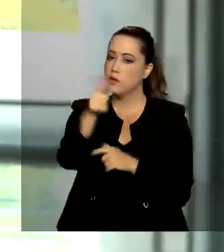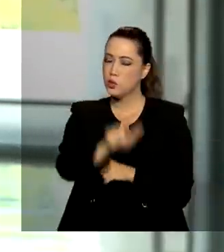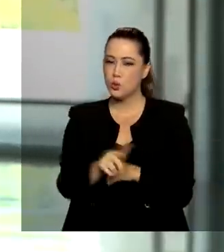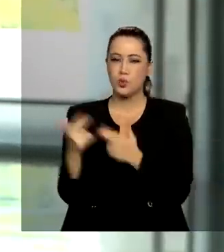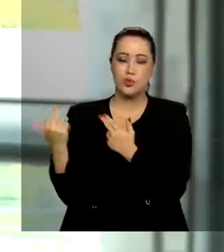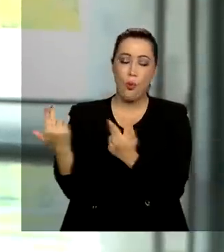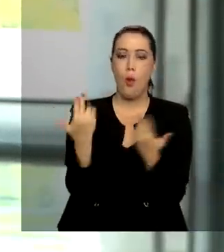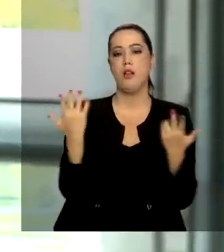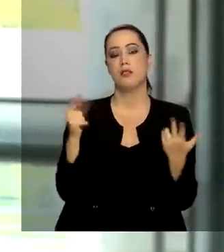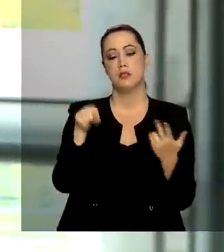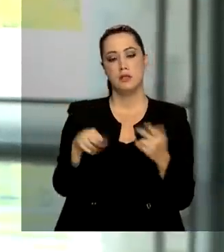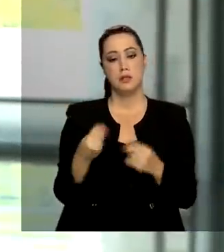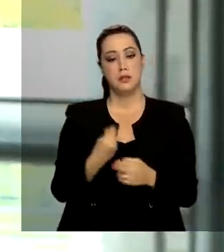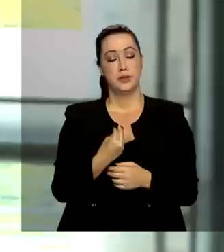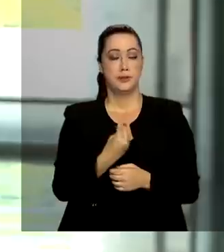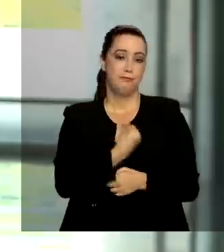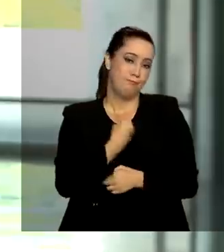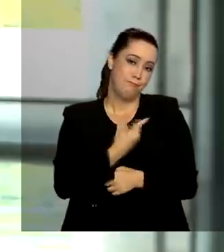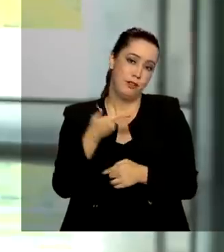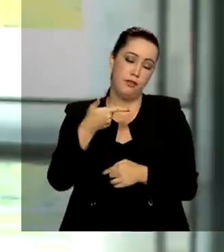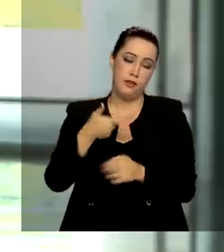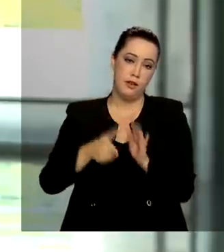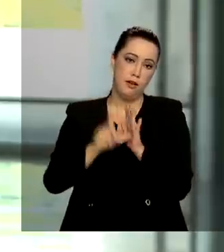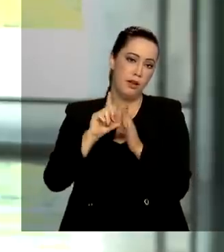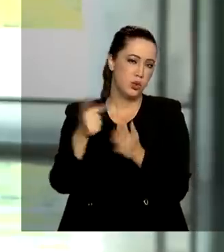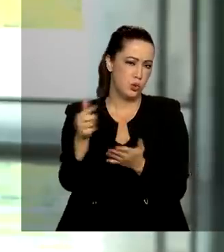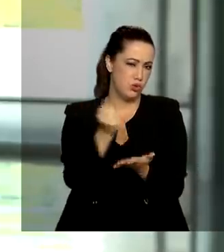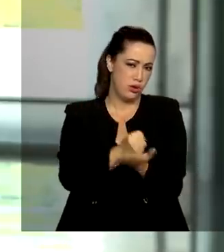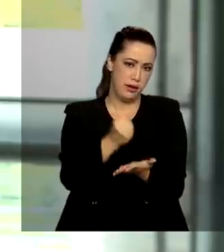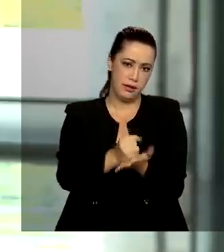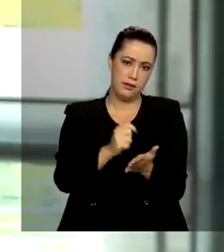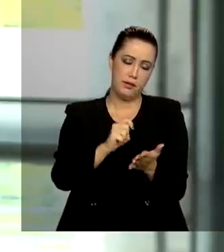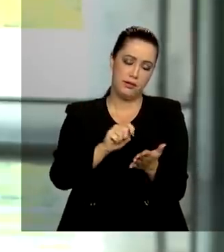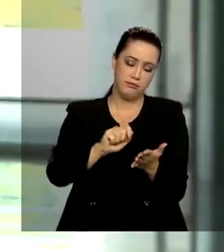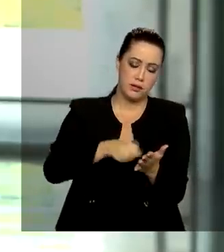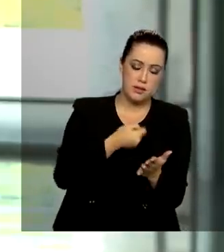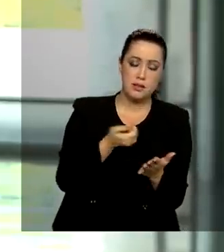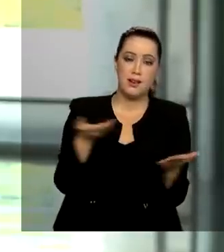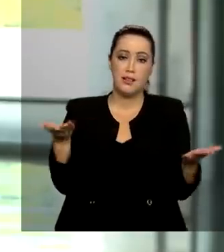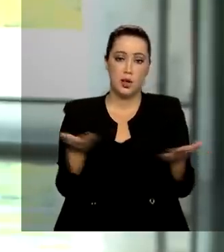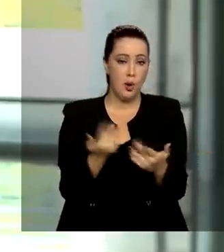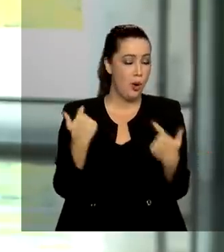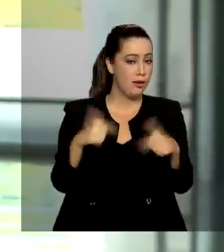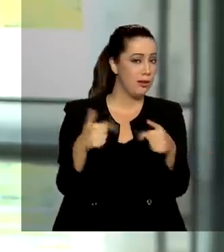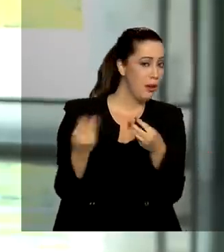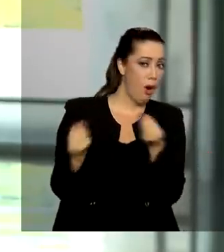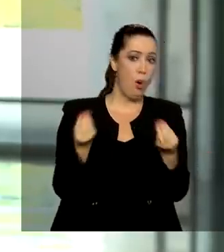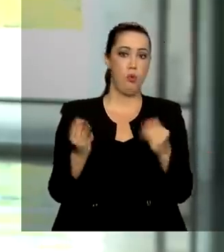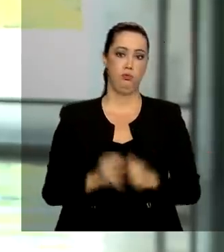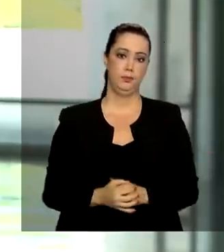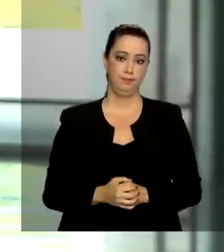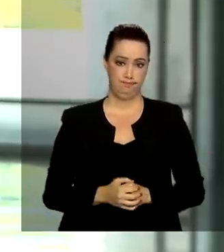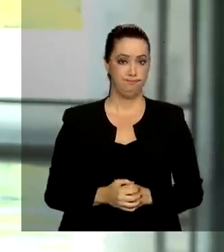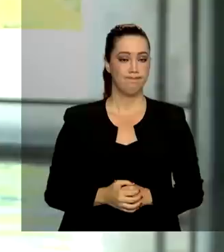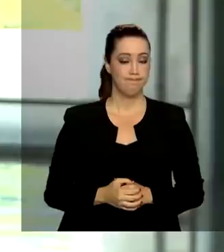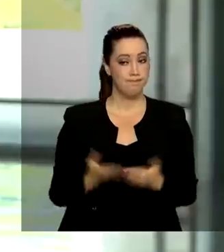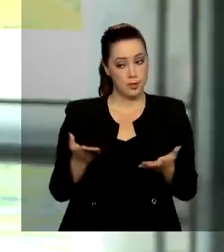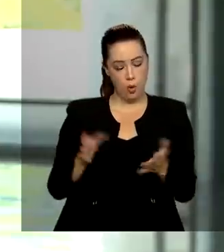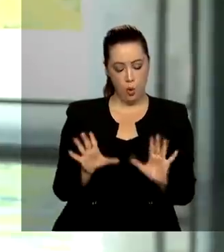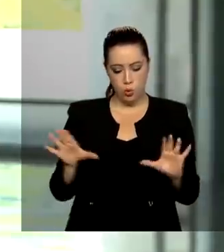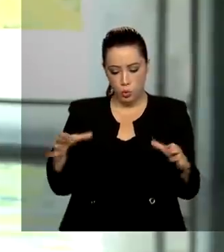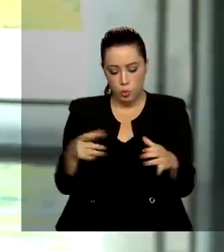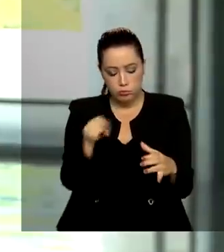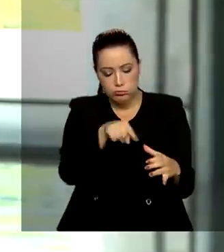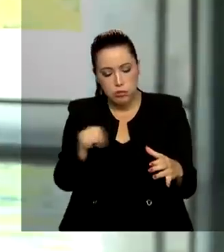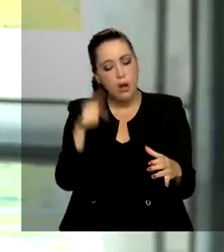informalidade e acabou sem poder trabalhar com as medidas de isolamento social. Pensando nelas, o governo federal